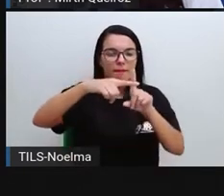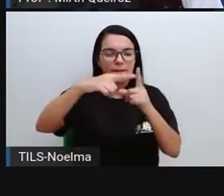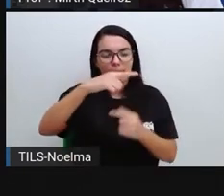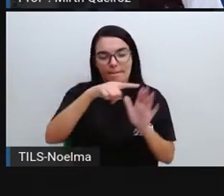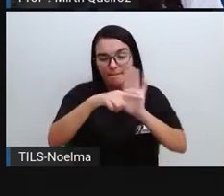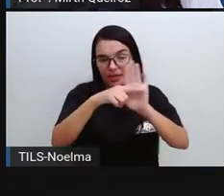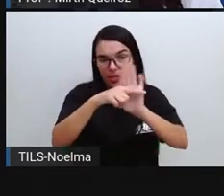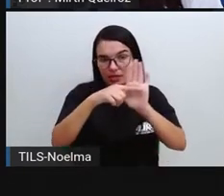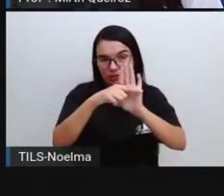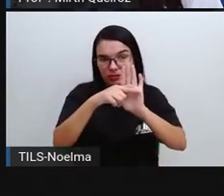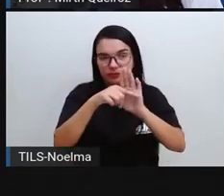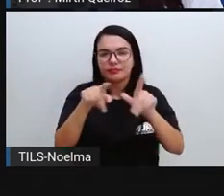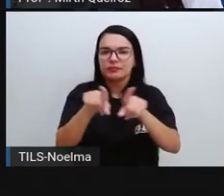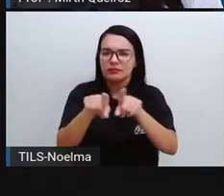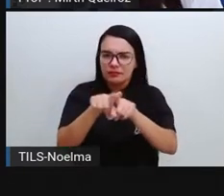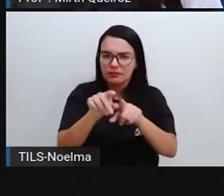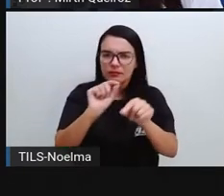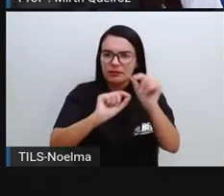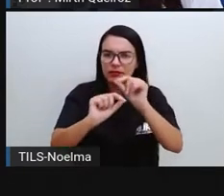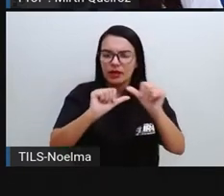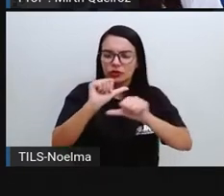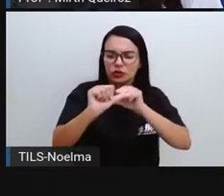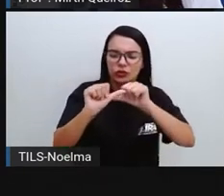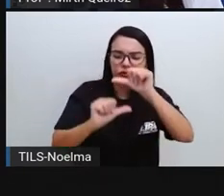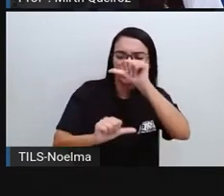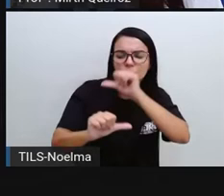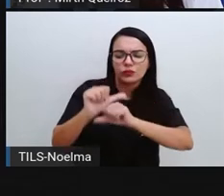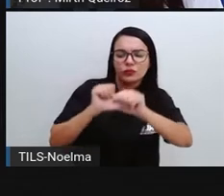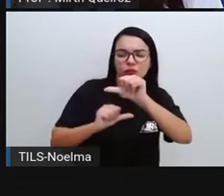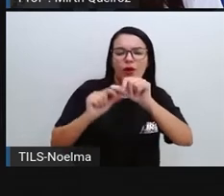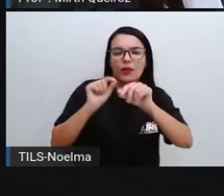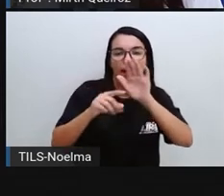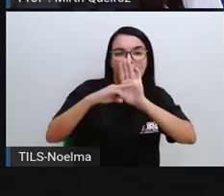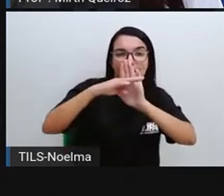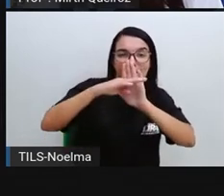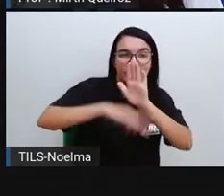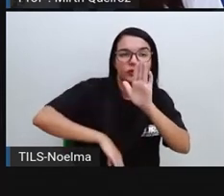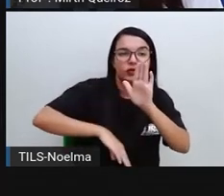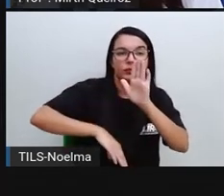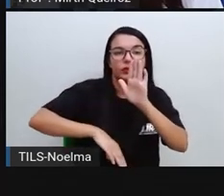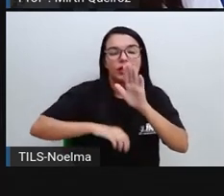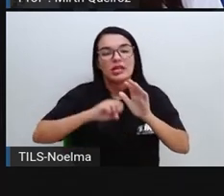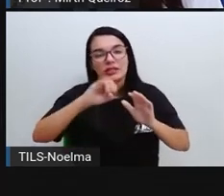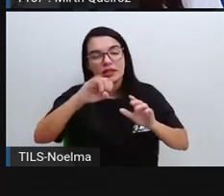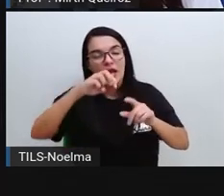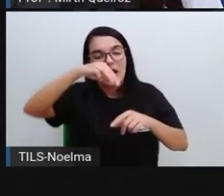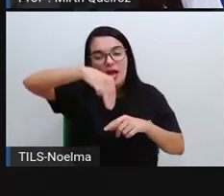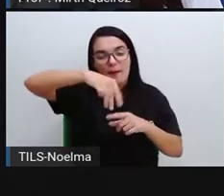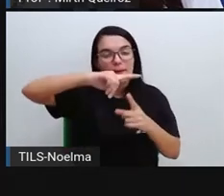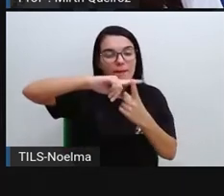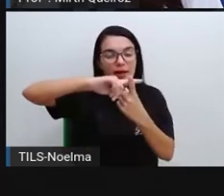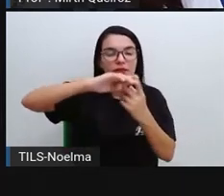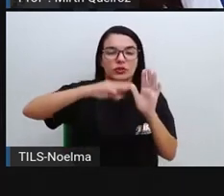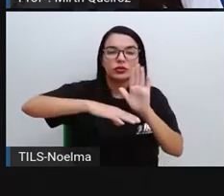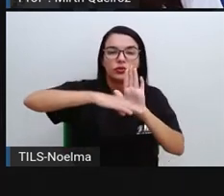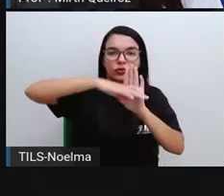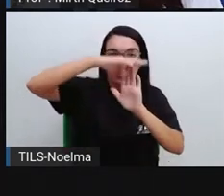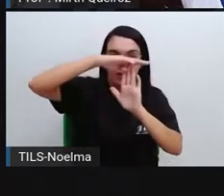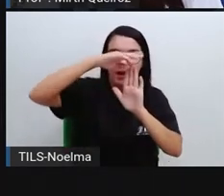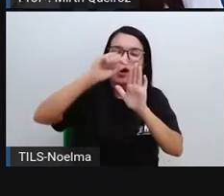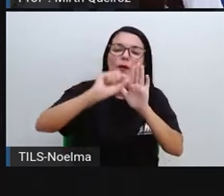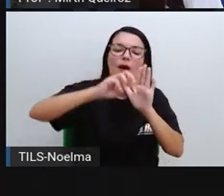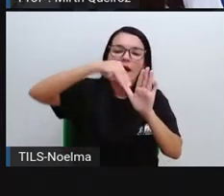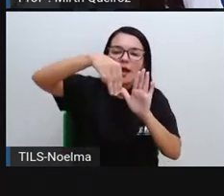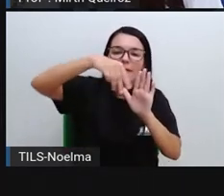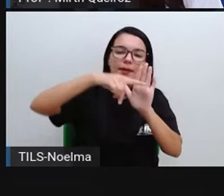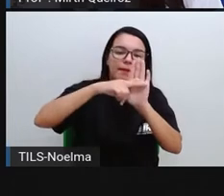subtrair, vai fazer a função contrária, né? Enquanto o M+, a gente adiciona, o M-, a gente subtrair